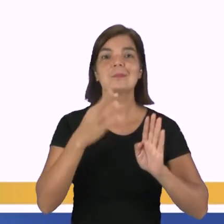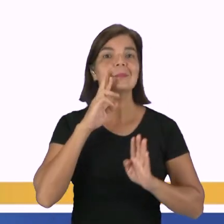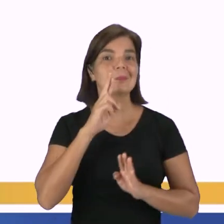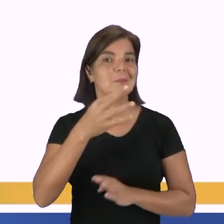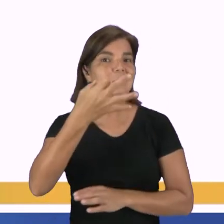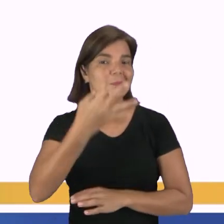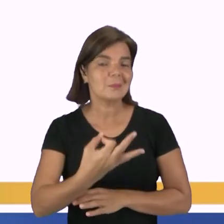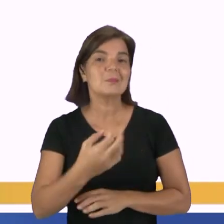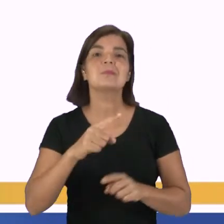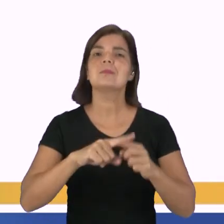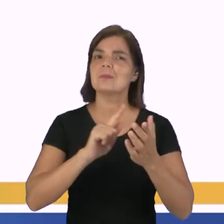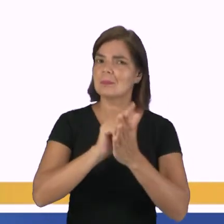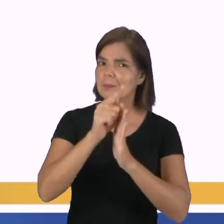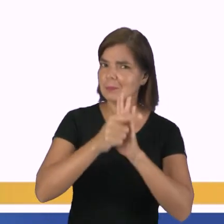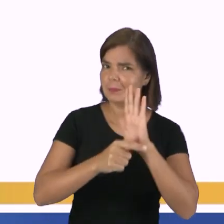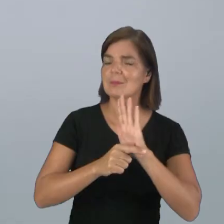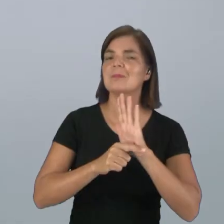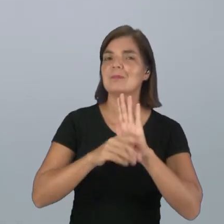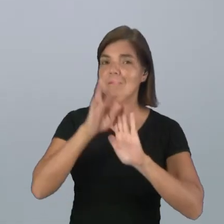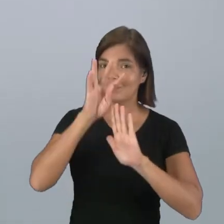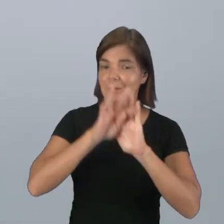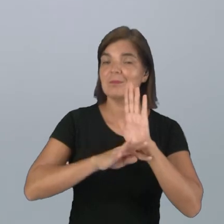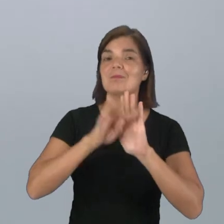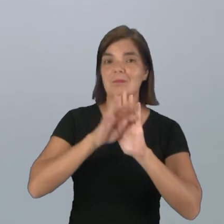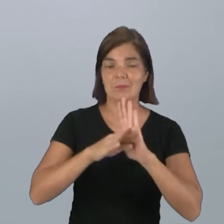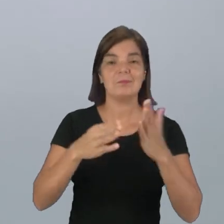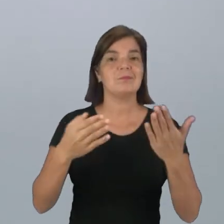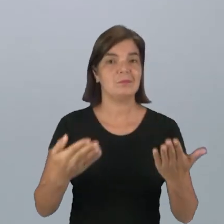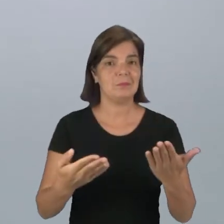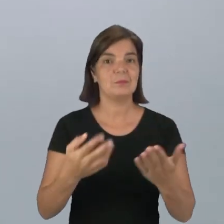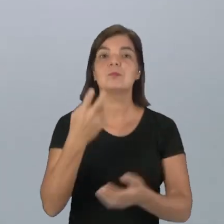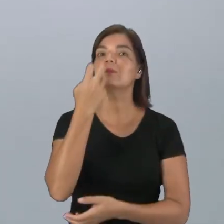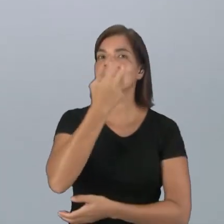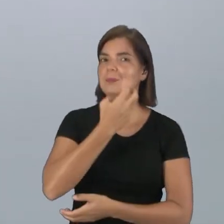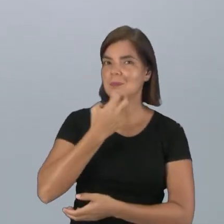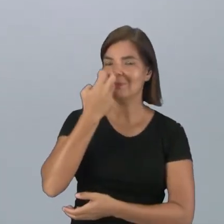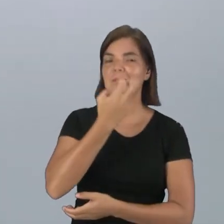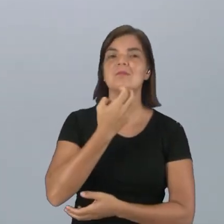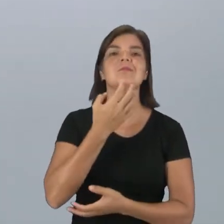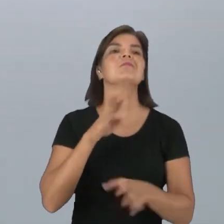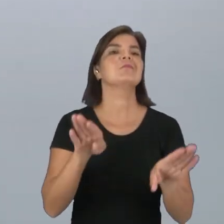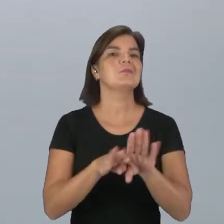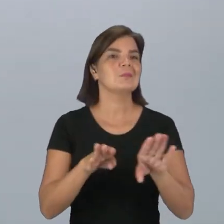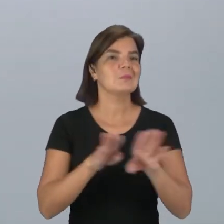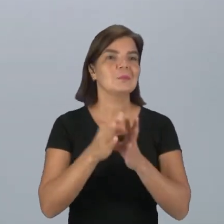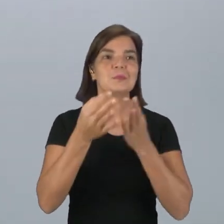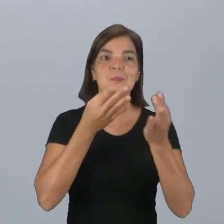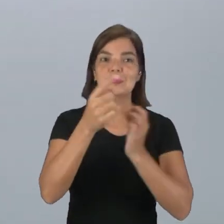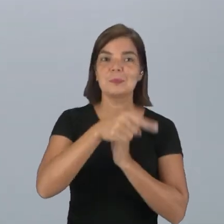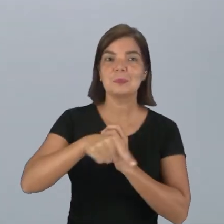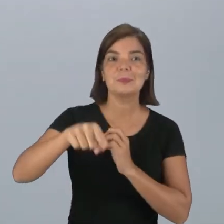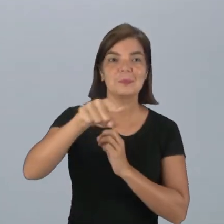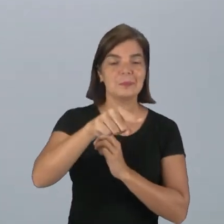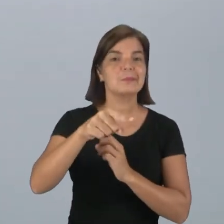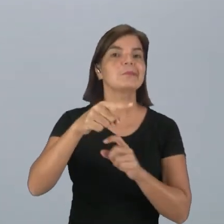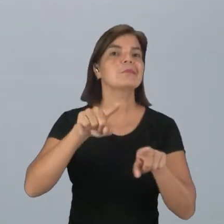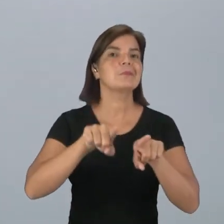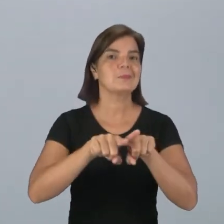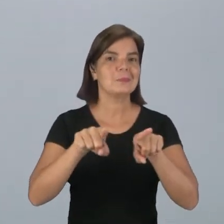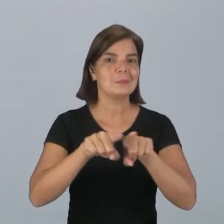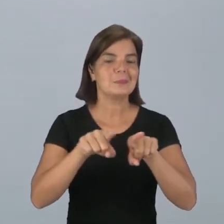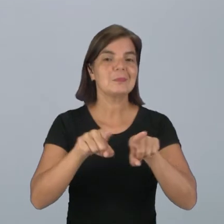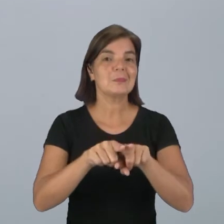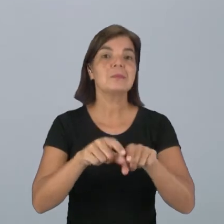correta. É um gênero predominantemente oral e a argumentação, para você argumentar, defender a sua